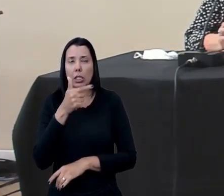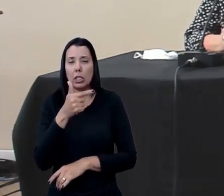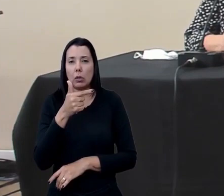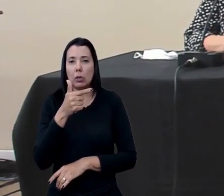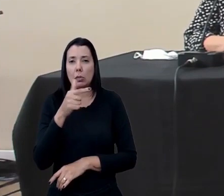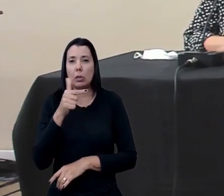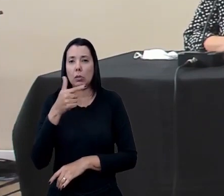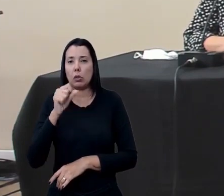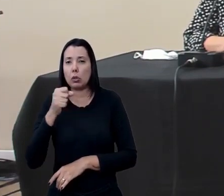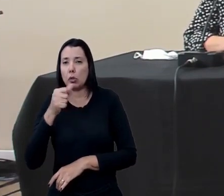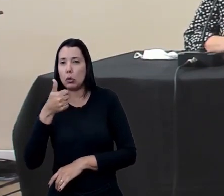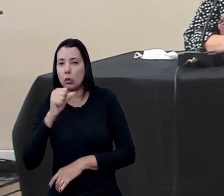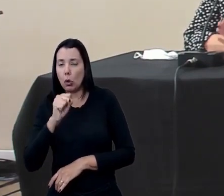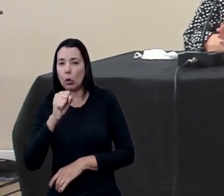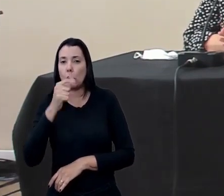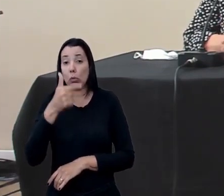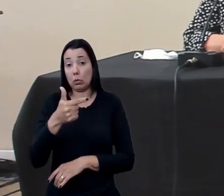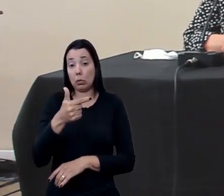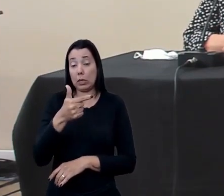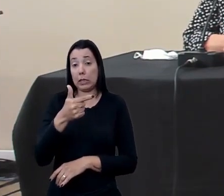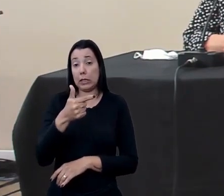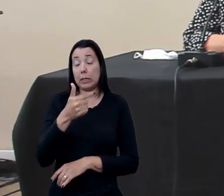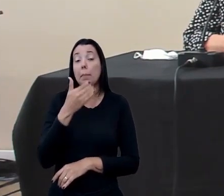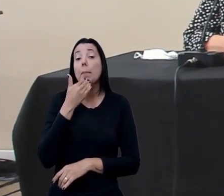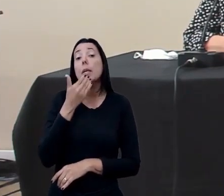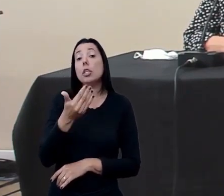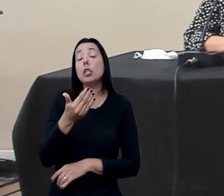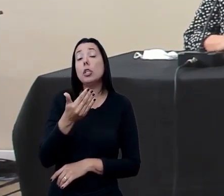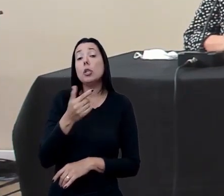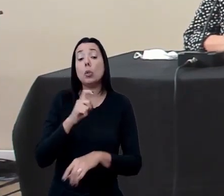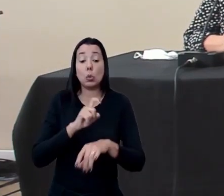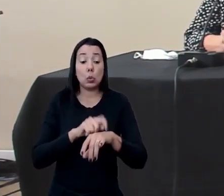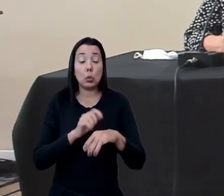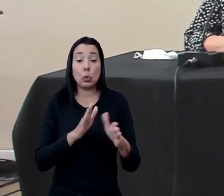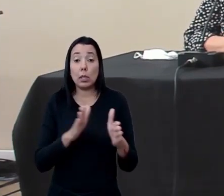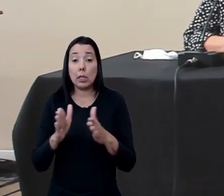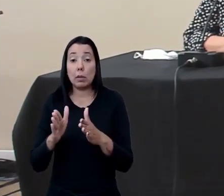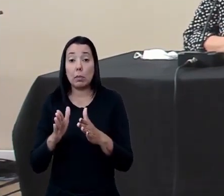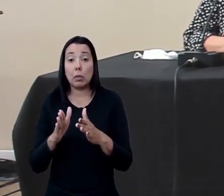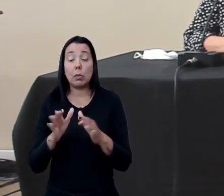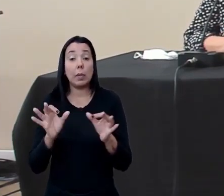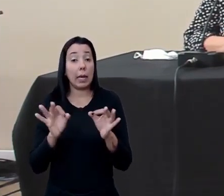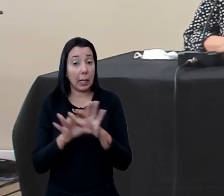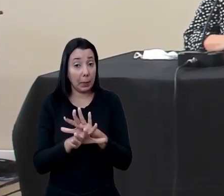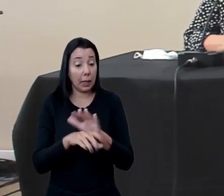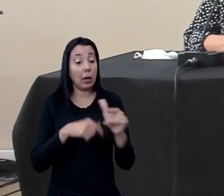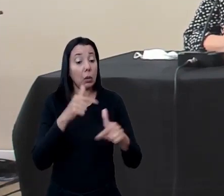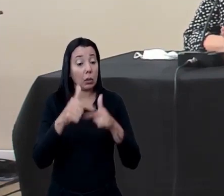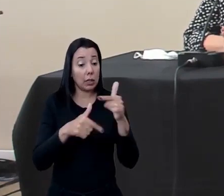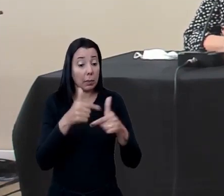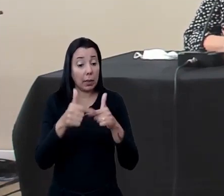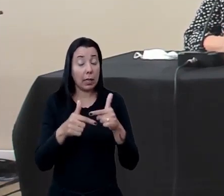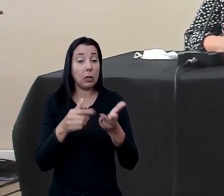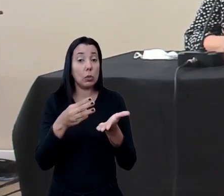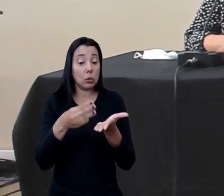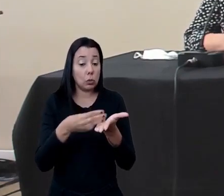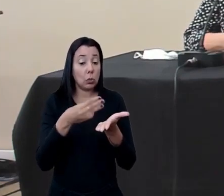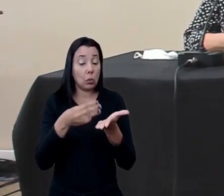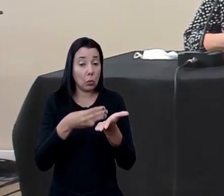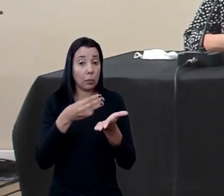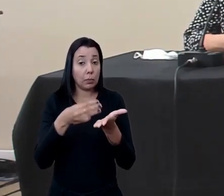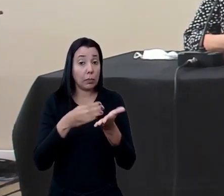solicitando a prorrogação de prazo pra conclusão dos seus trabalhos das suas dissertações